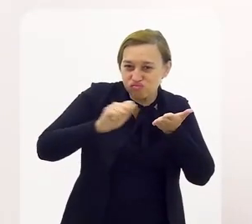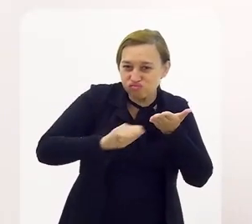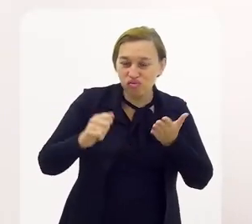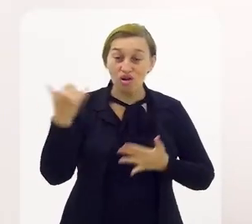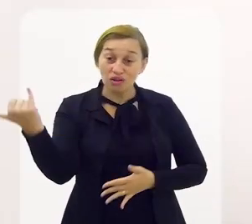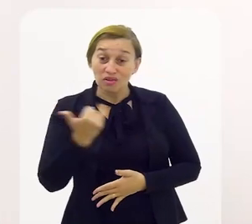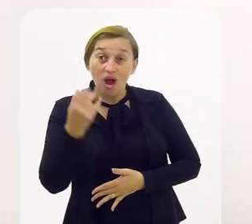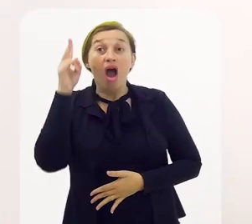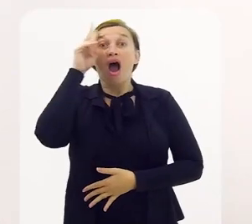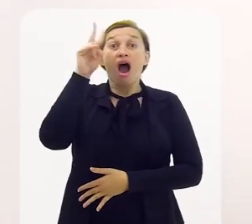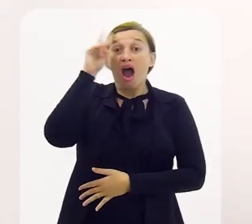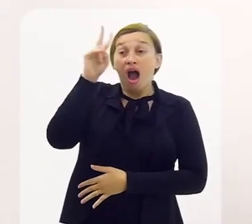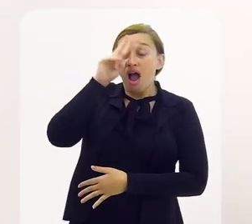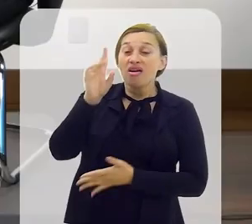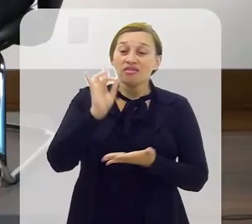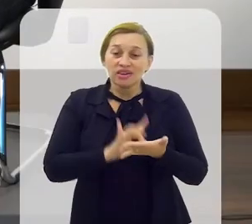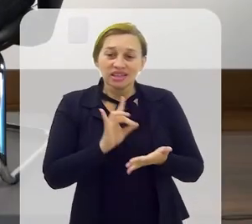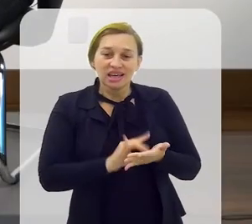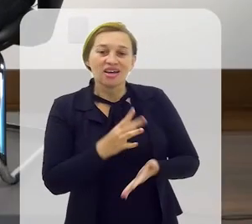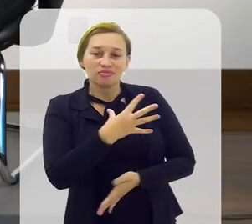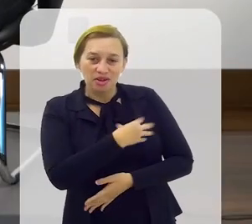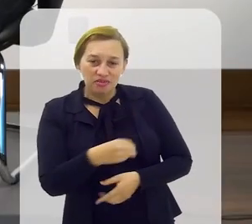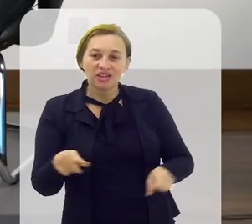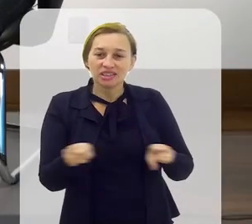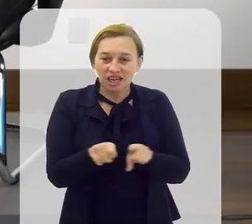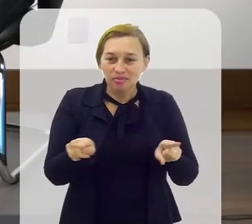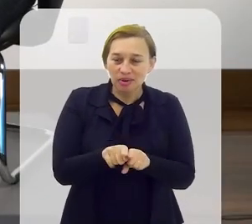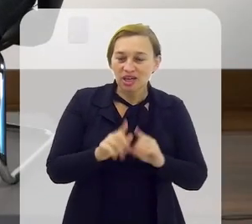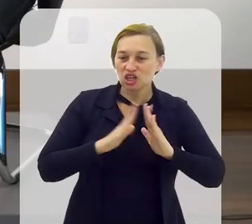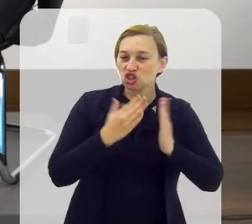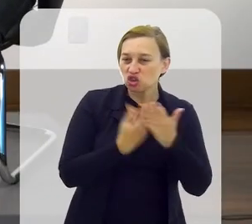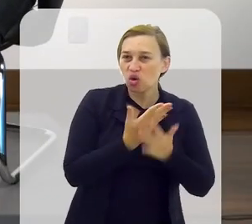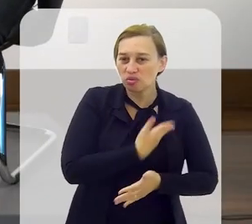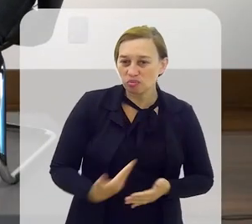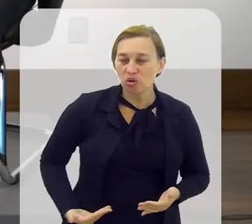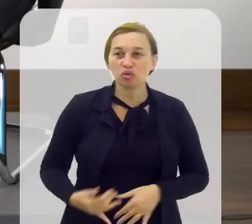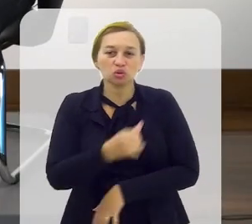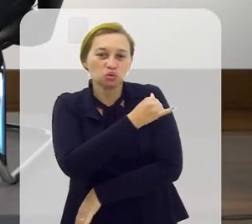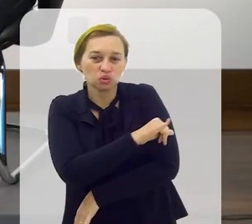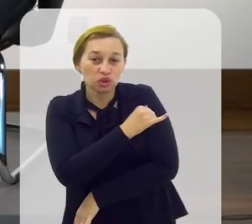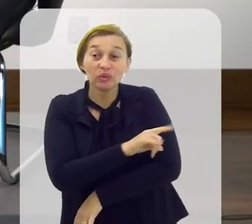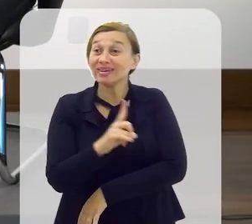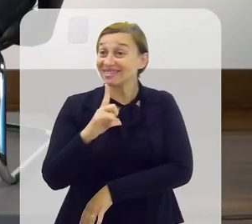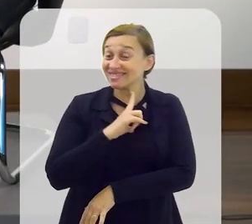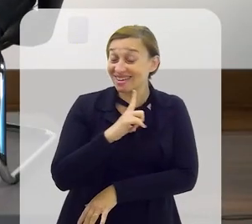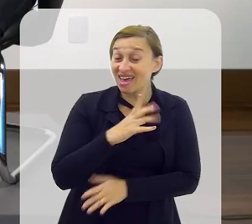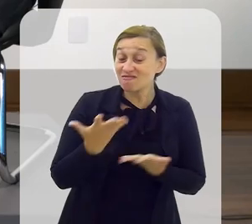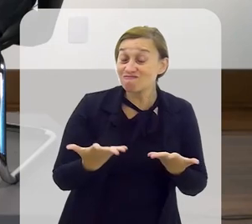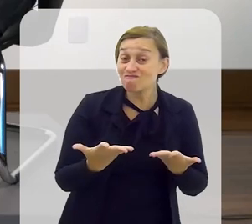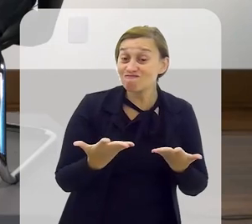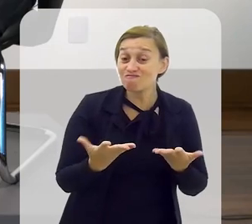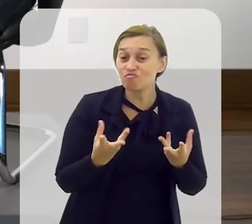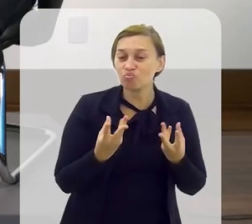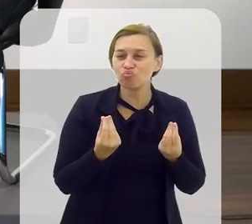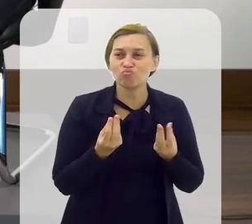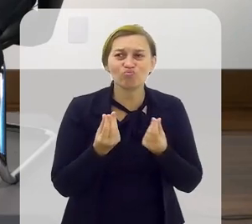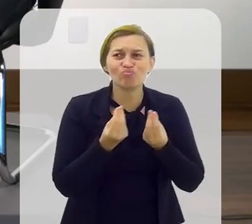É verdade Mas eu, a minha filha também estuda em escolas públicas aqui no Rio E eles têm um